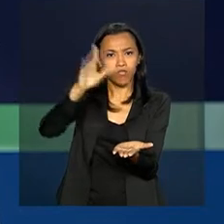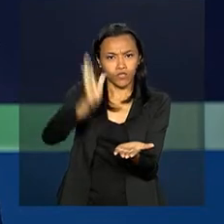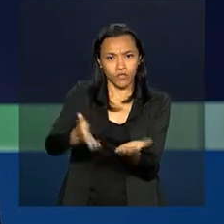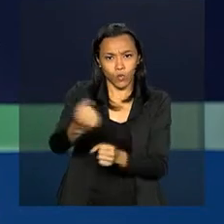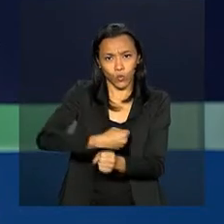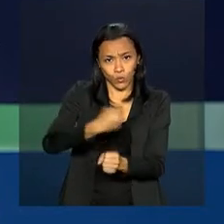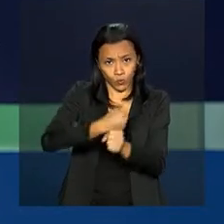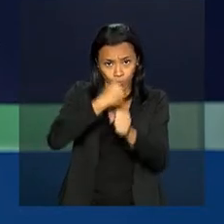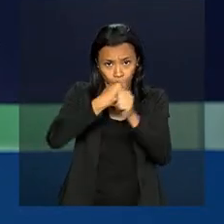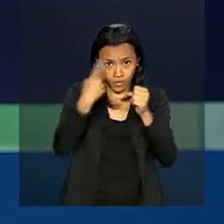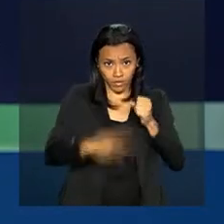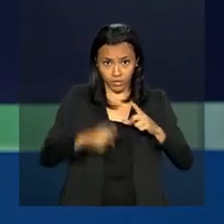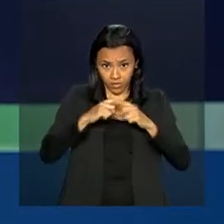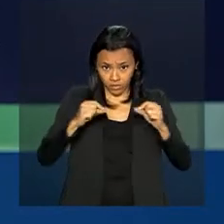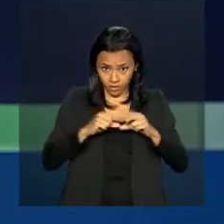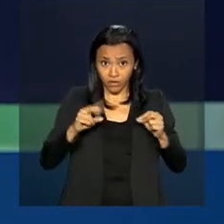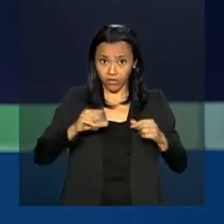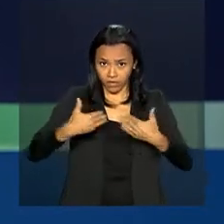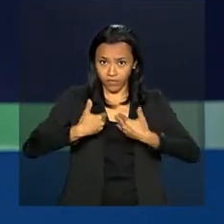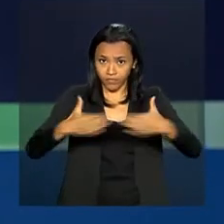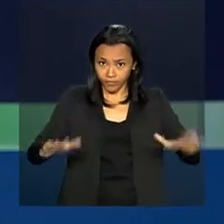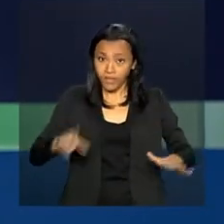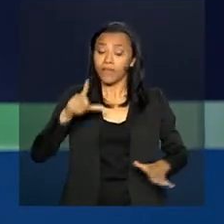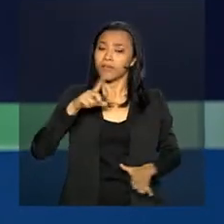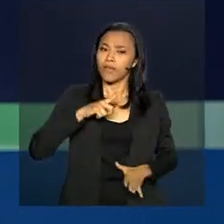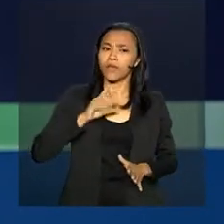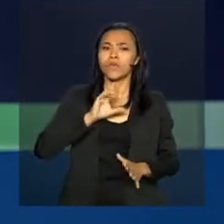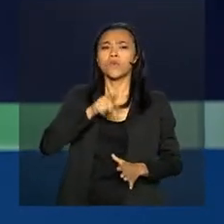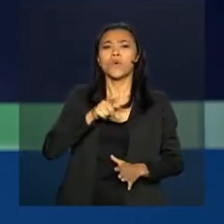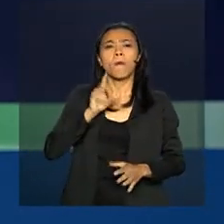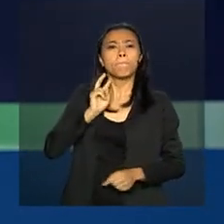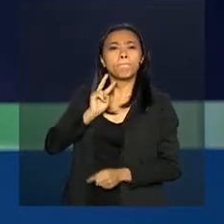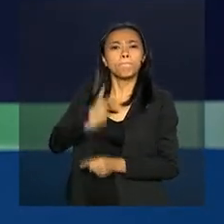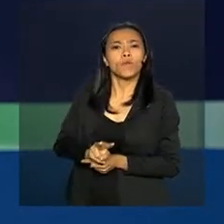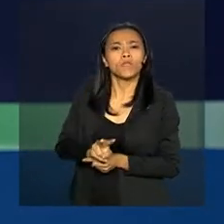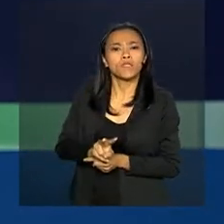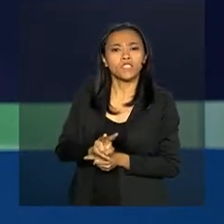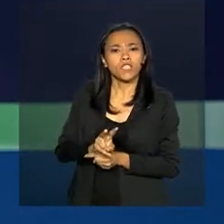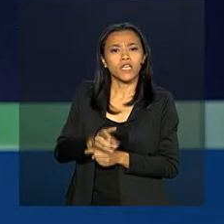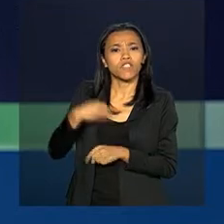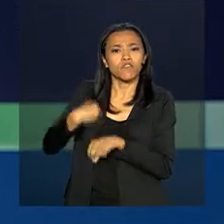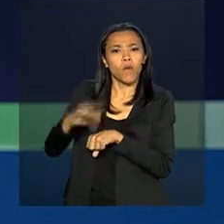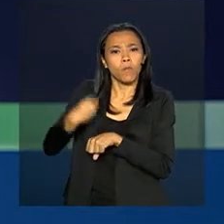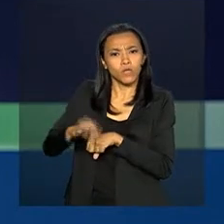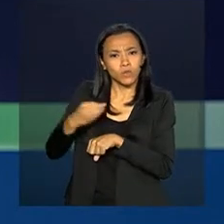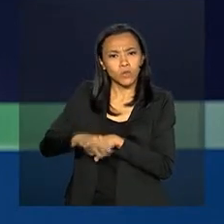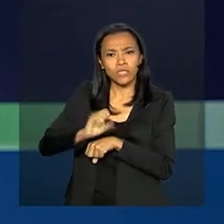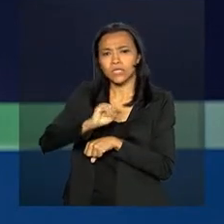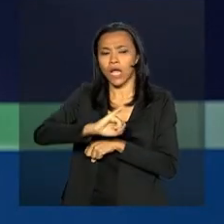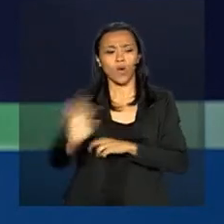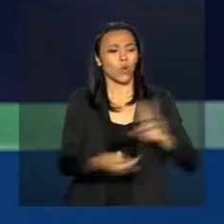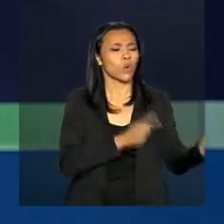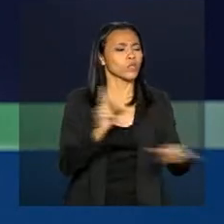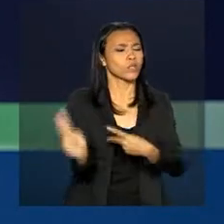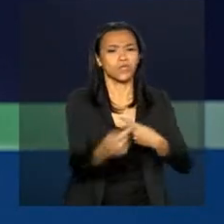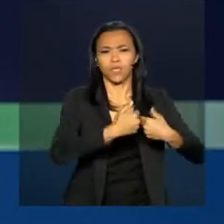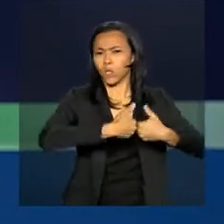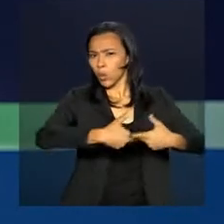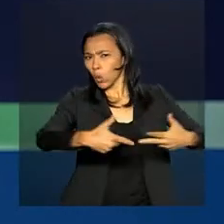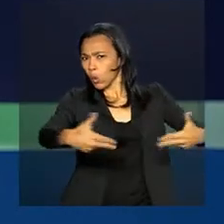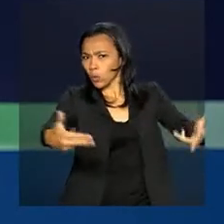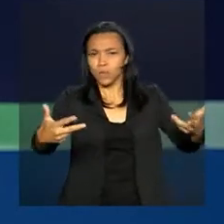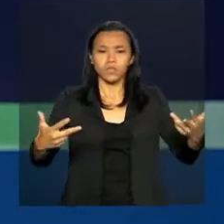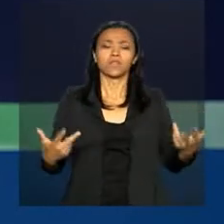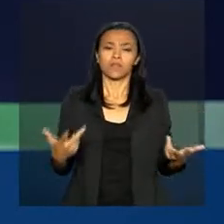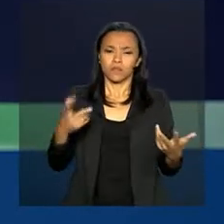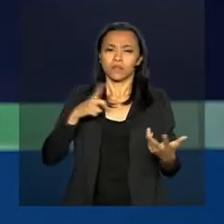Brasília. A estrutura conta ainda com um bunker para proteger o banco de dados contra choques balísticos, situações de ataque